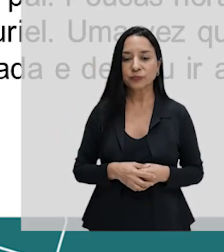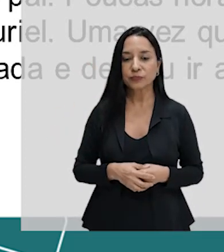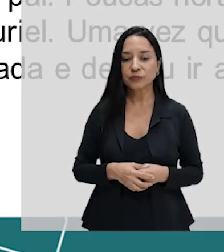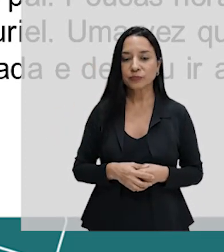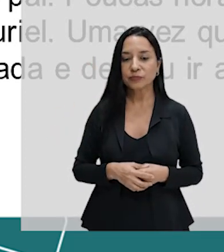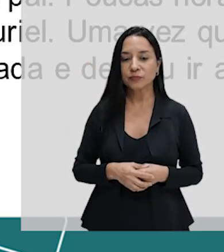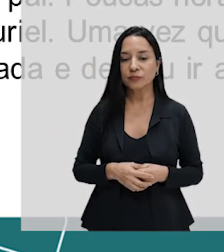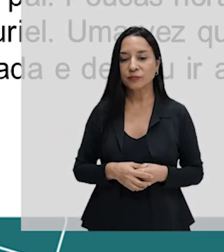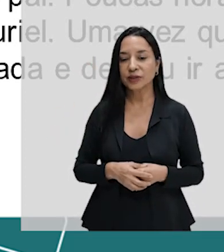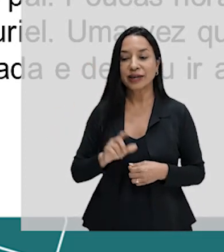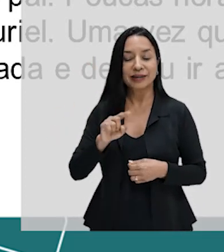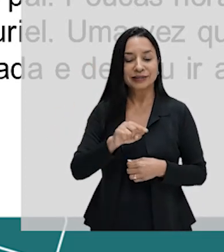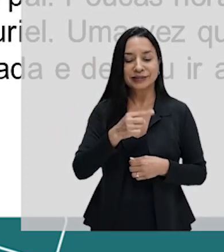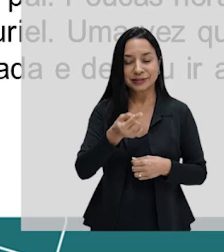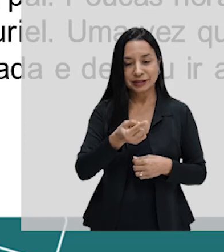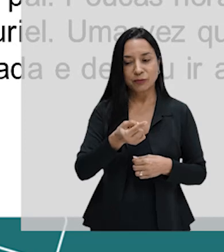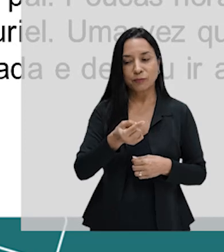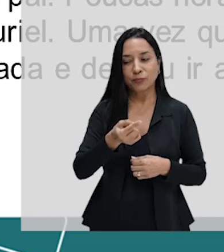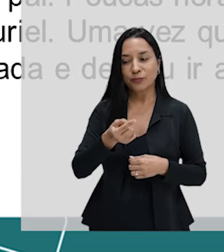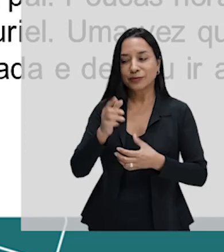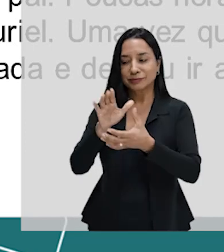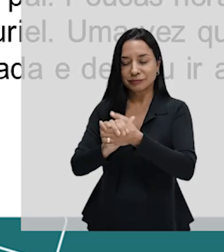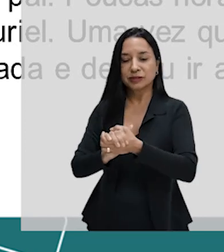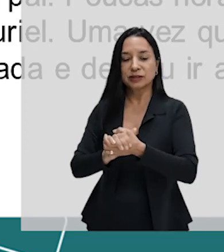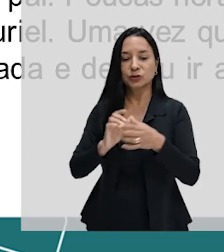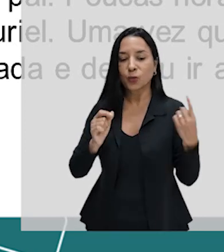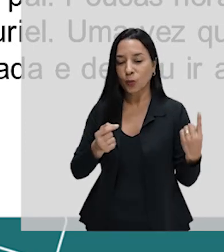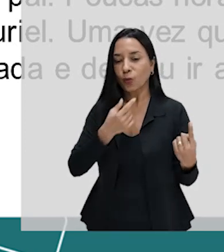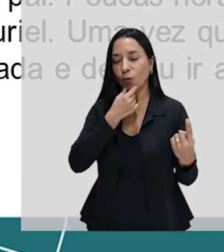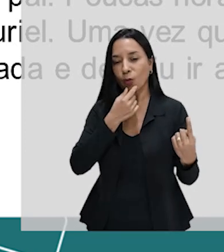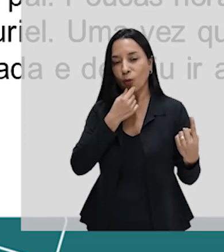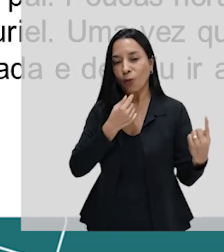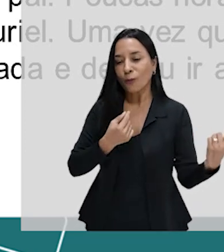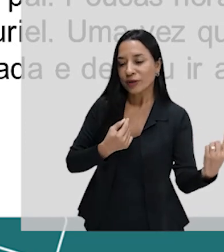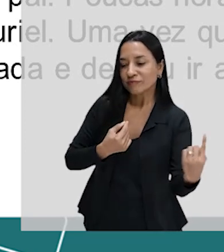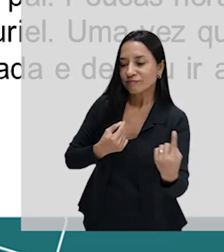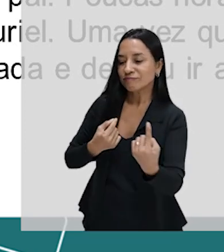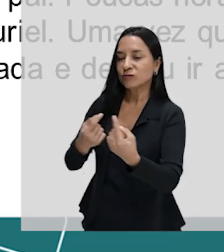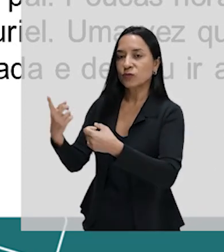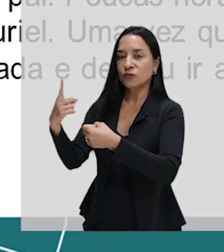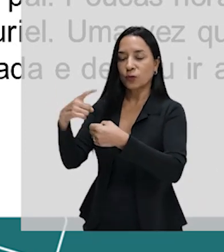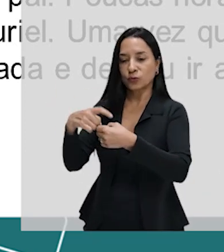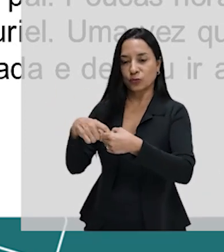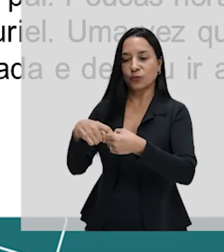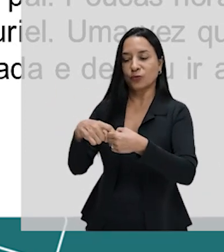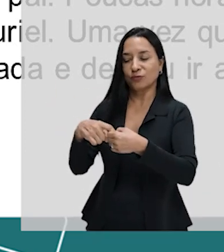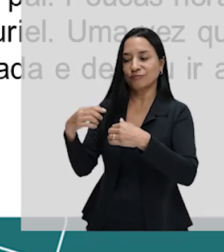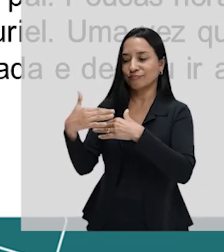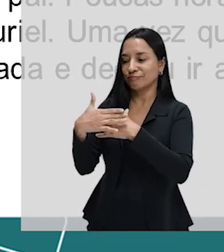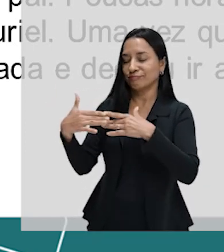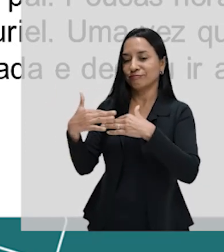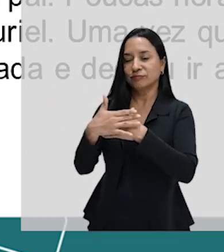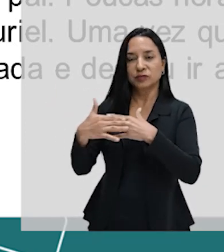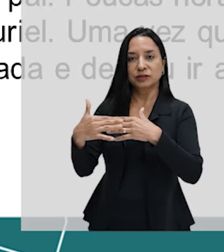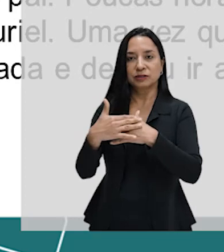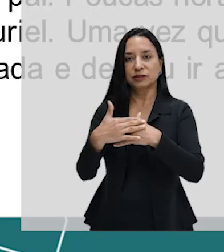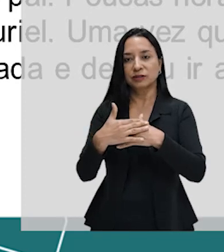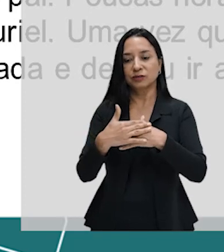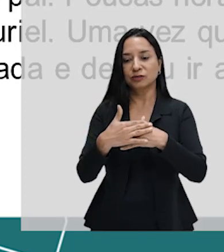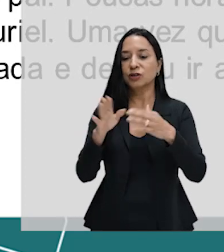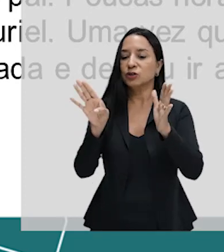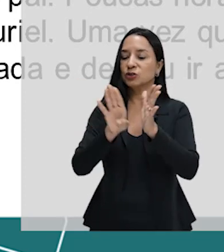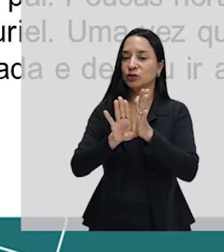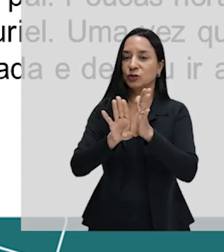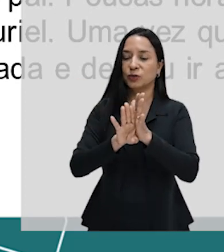Poucas horas após o casamento de Isabel, Diego volta à cidade de Turiel. Uma vez que